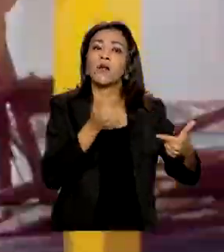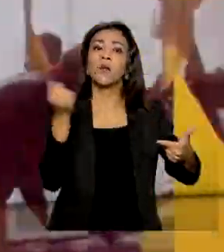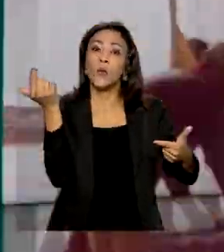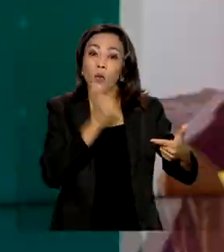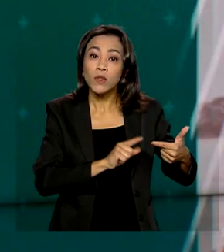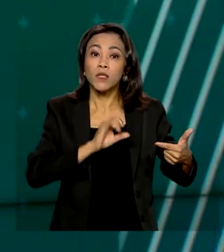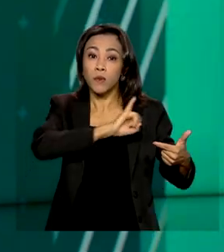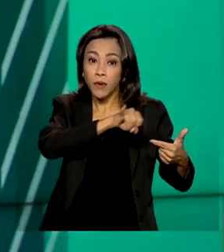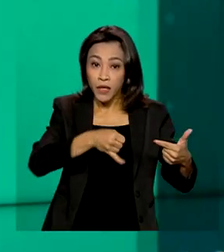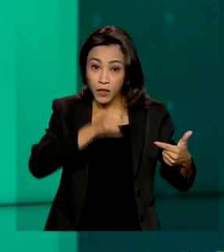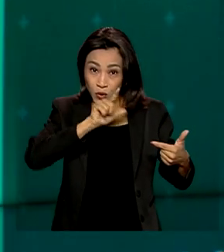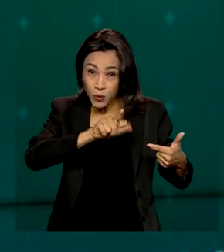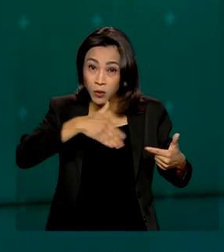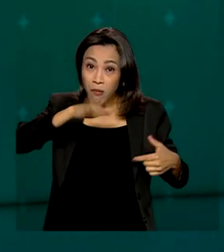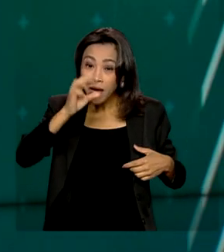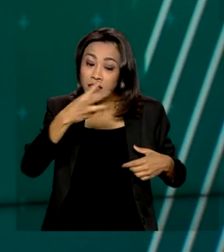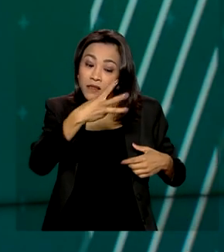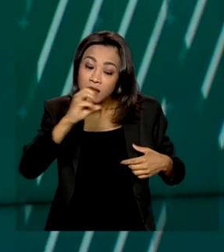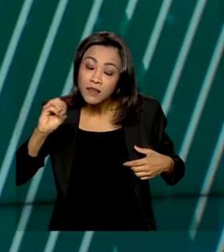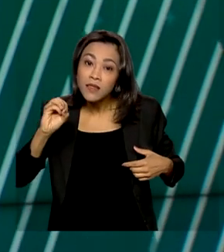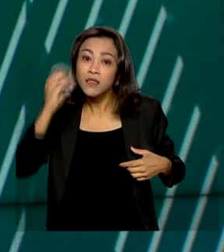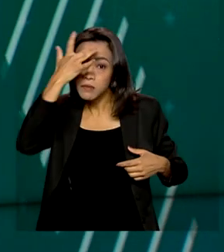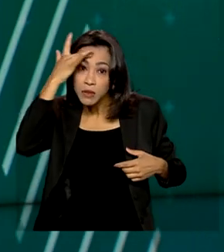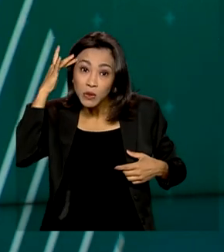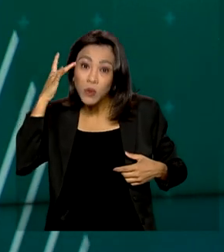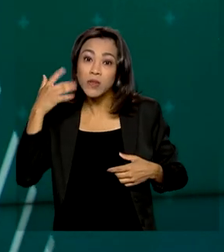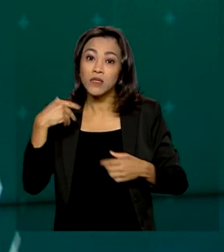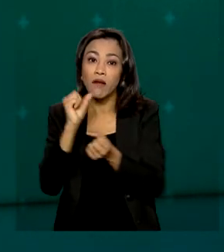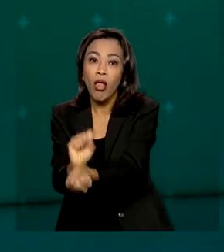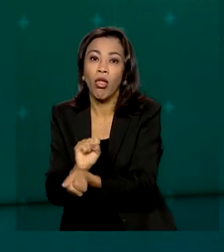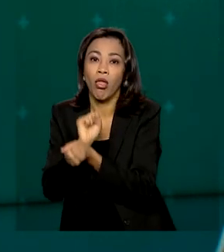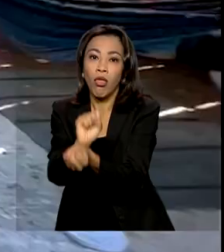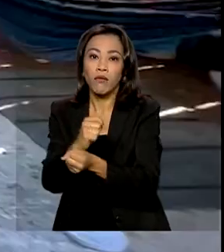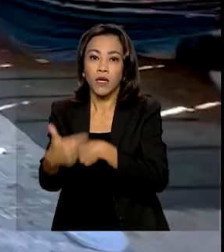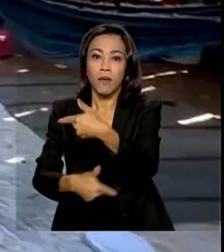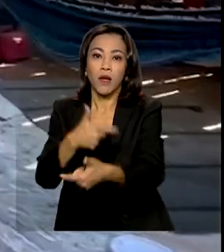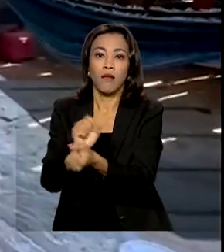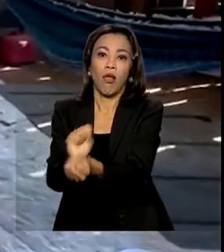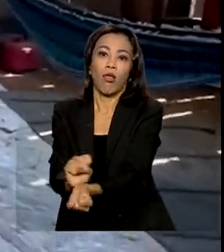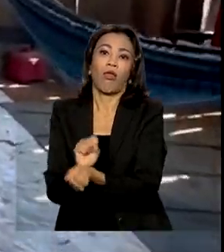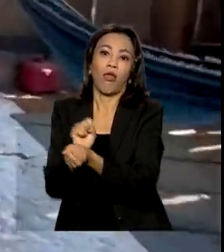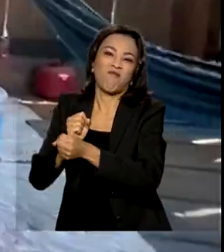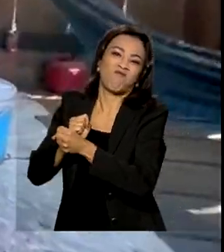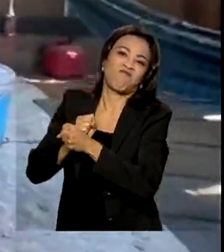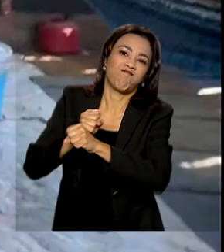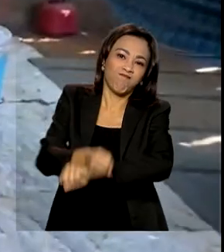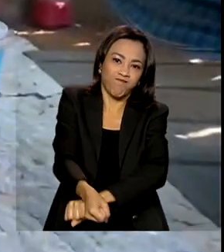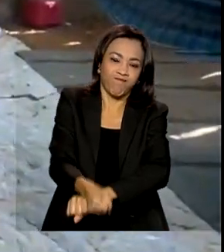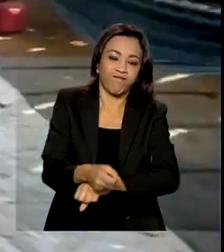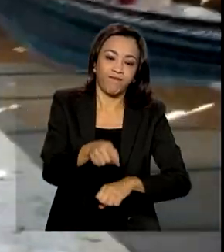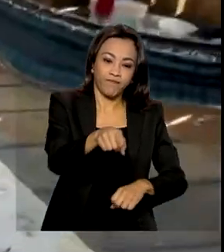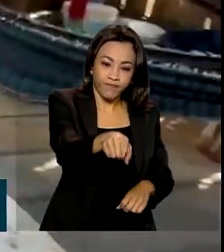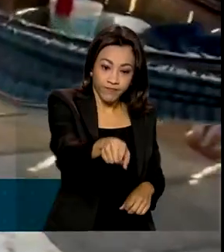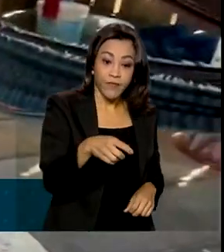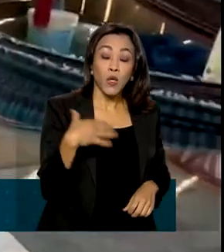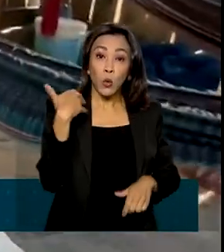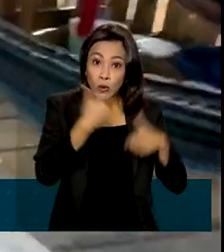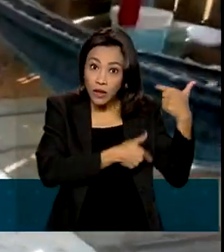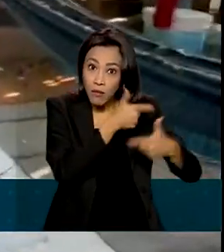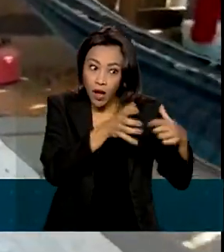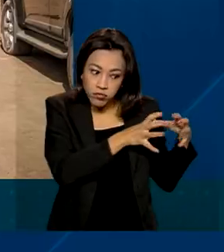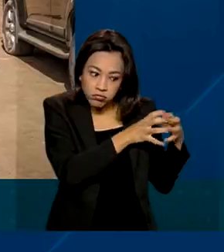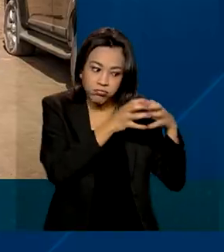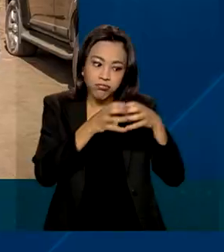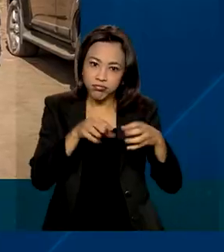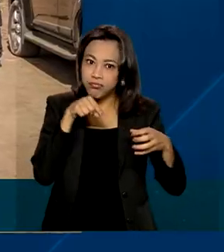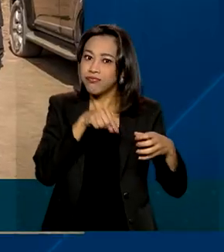mais de 300 trabalhadores em condições análogas à escravidão. A ação de resgate dos trabalhadores